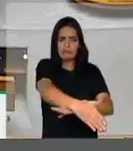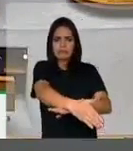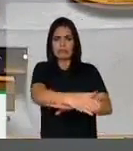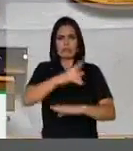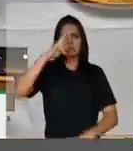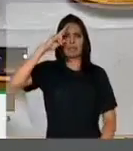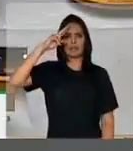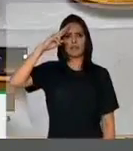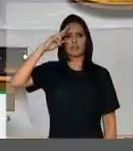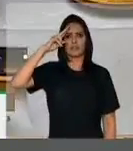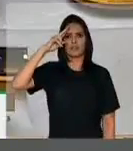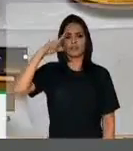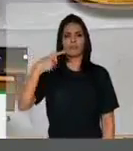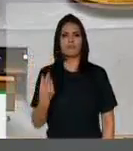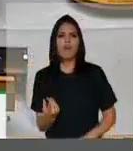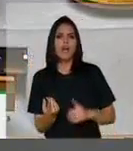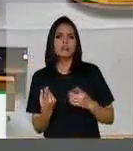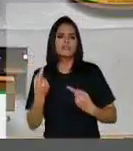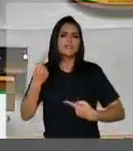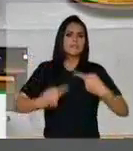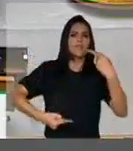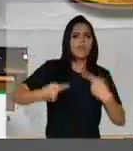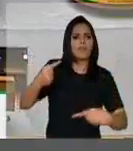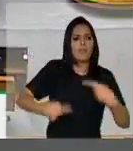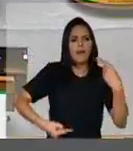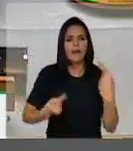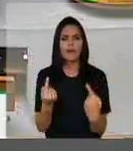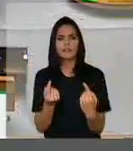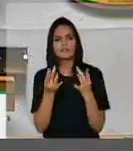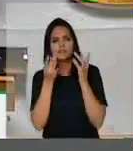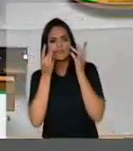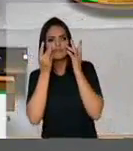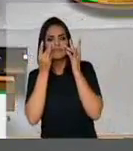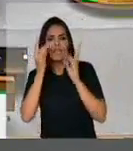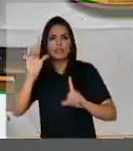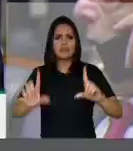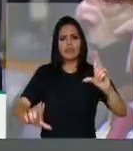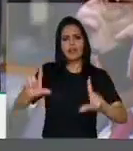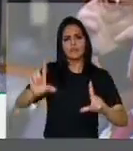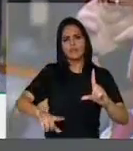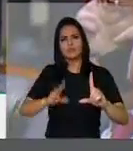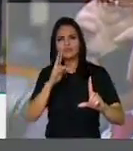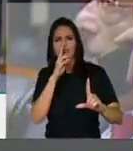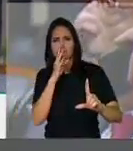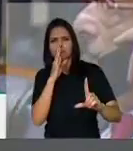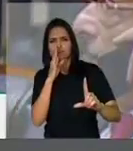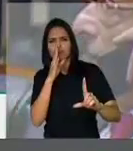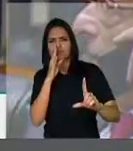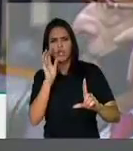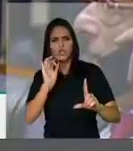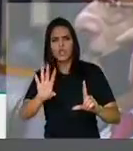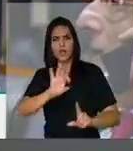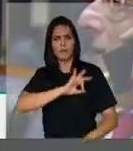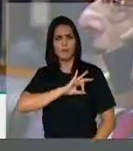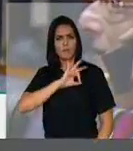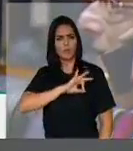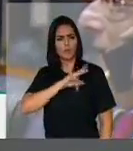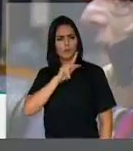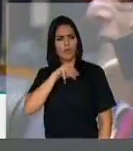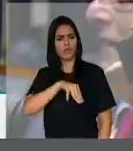todos os embates que nós temos presenciados pela televisão, apenas a polícia militar.